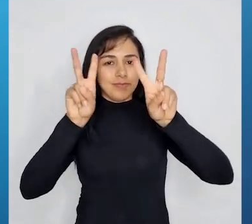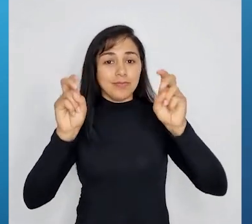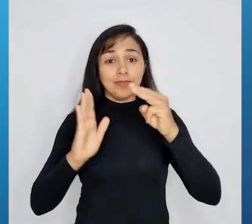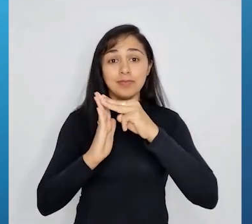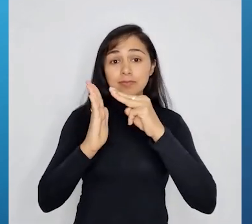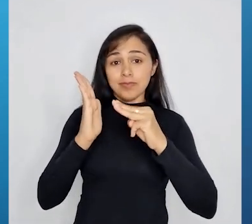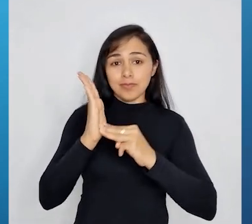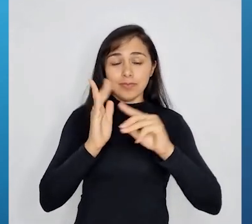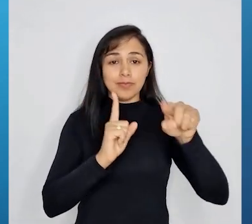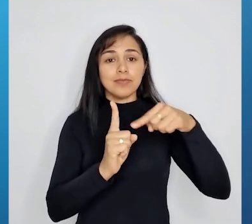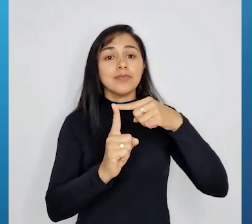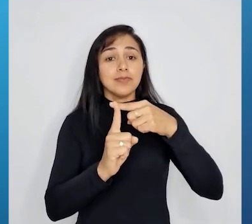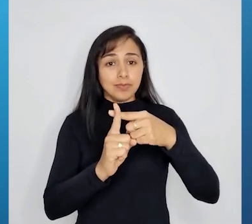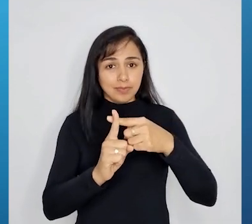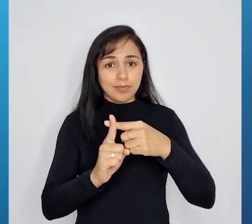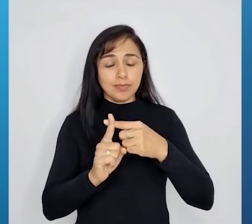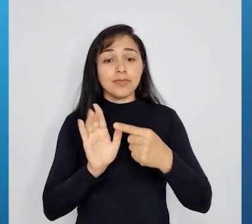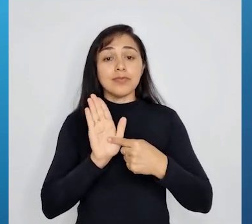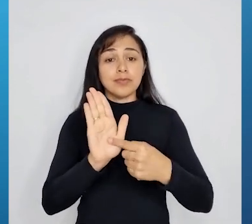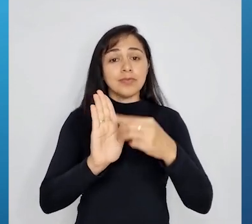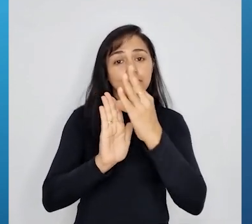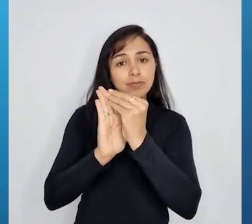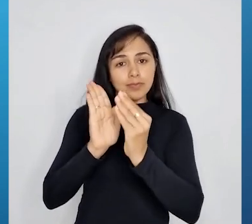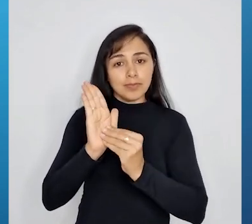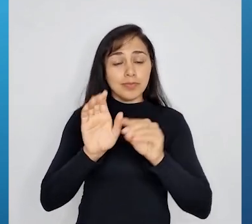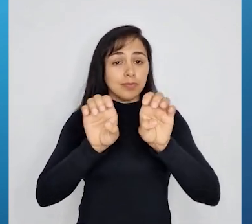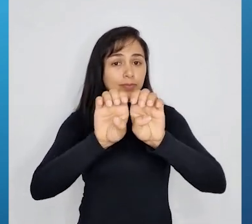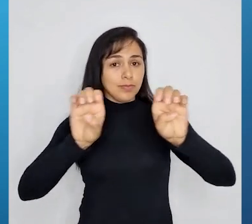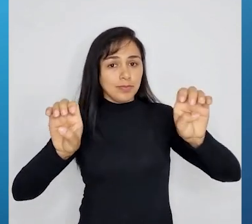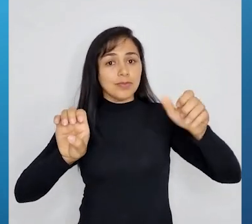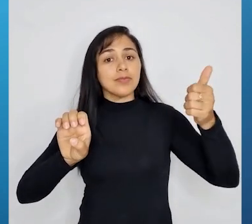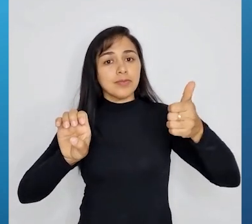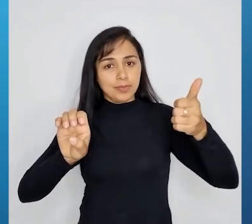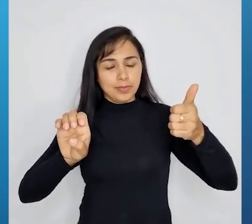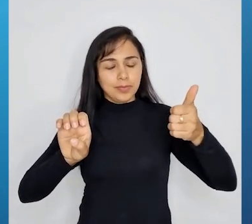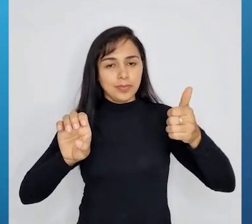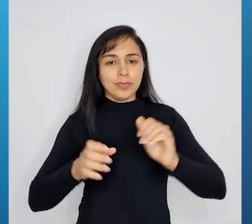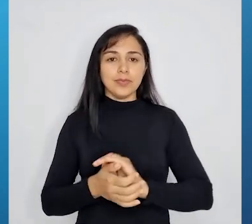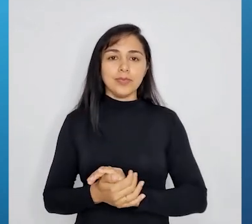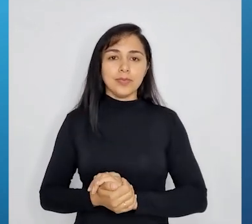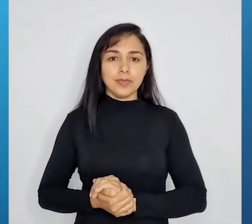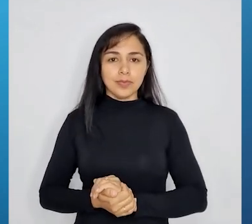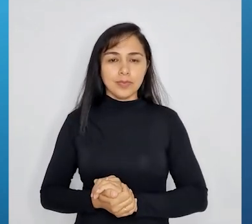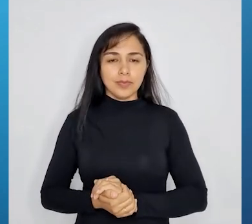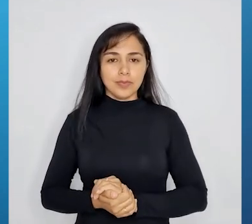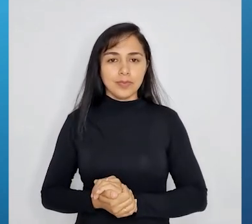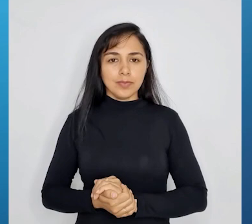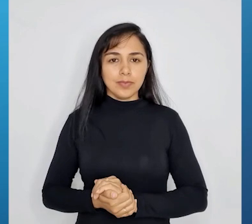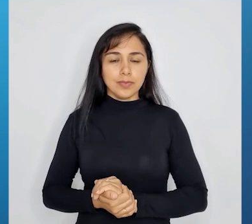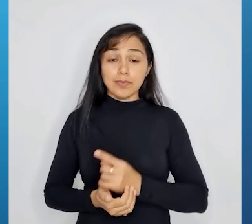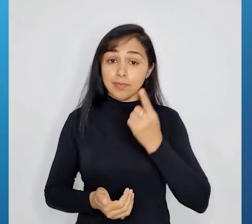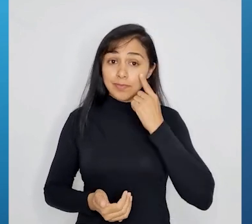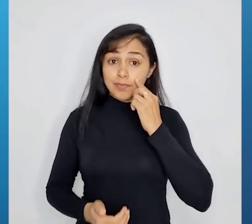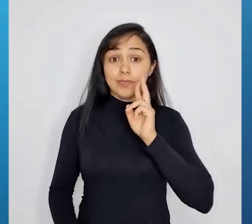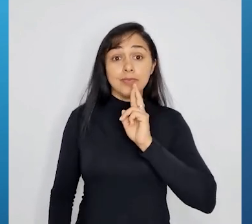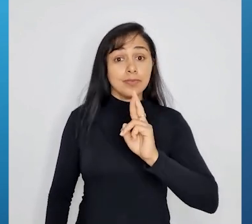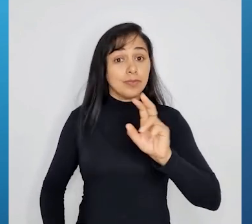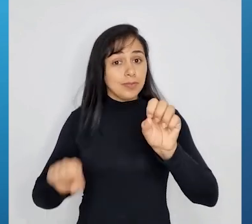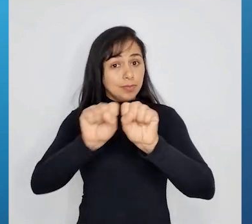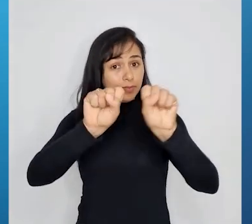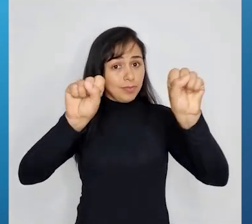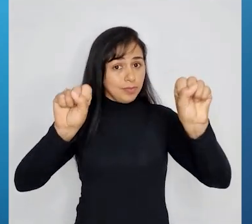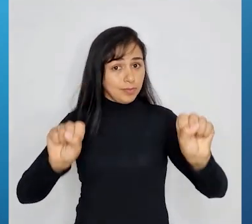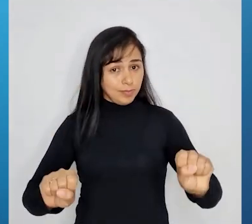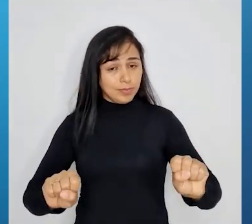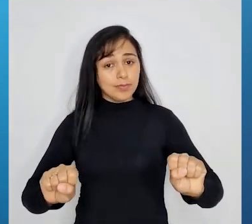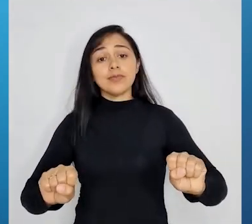aqui no nosso conteúdo sobre a equação do primeiro grau. Tá bom? Então olha só, resolução de sistema